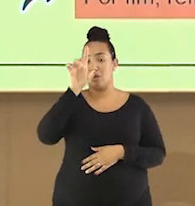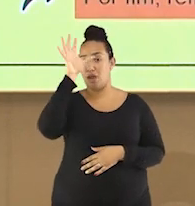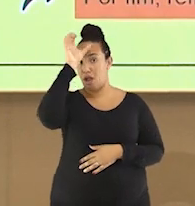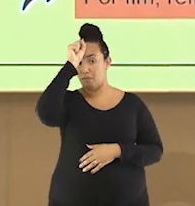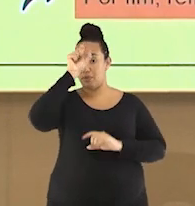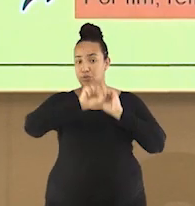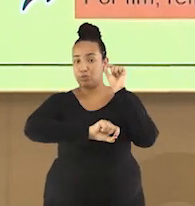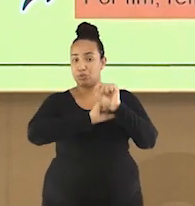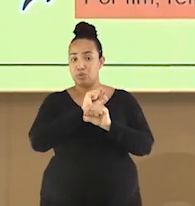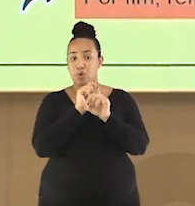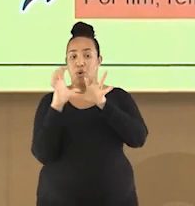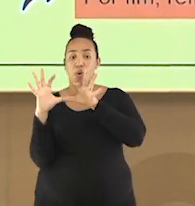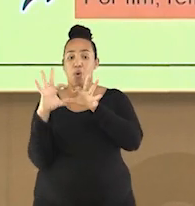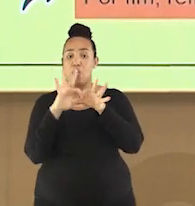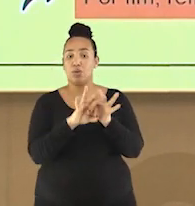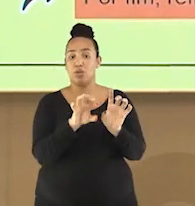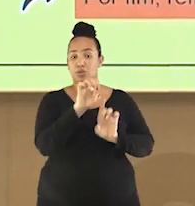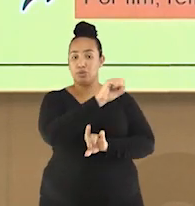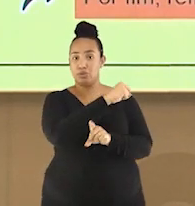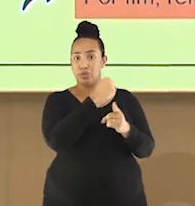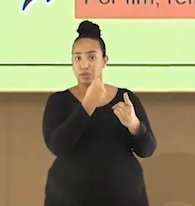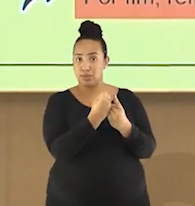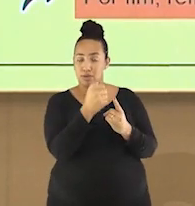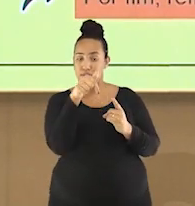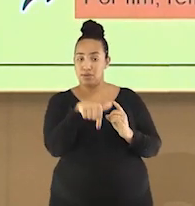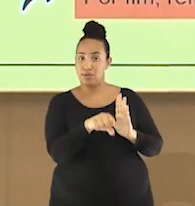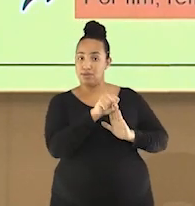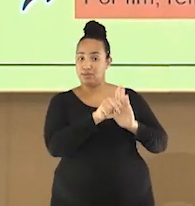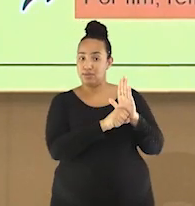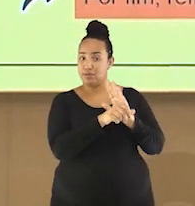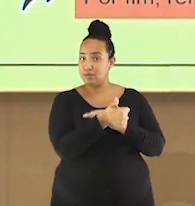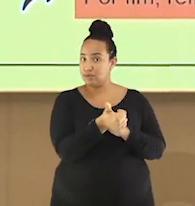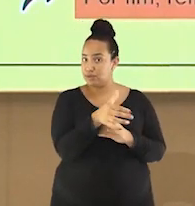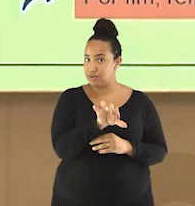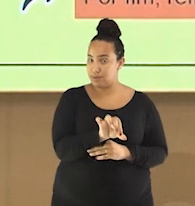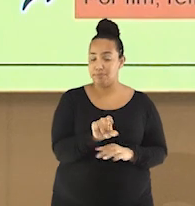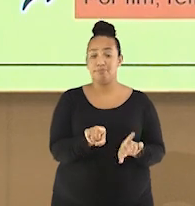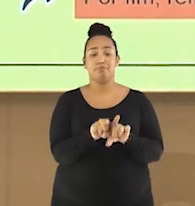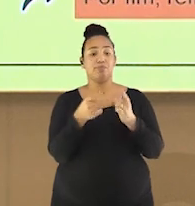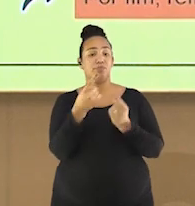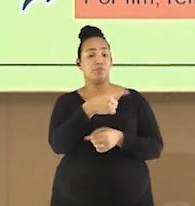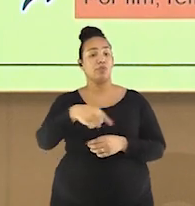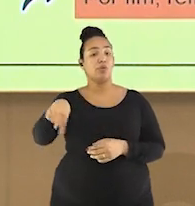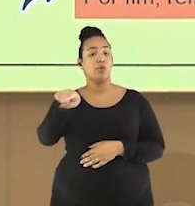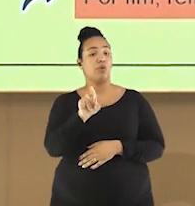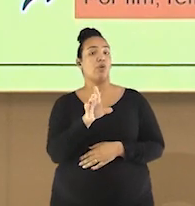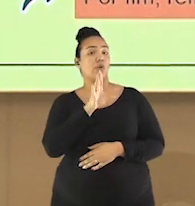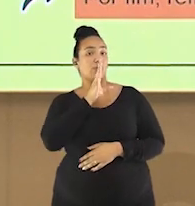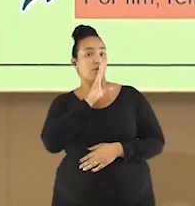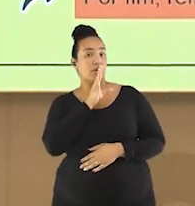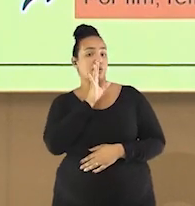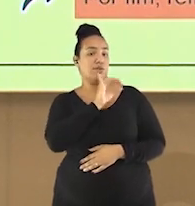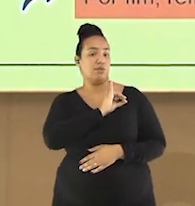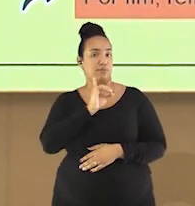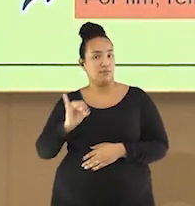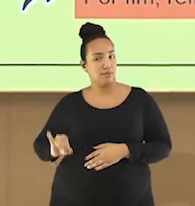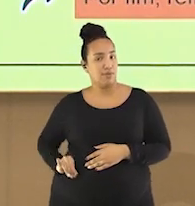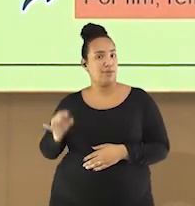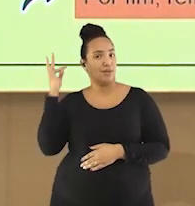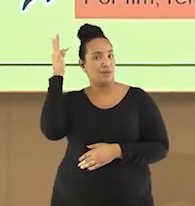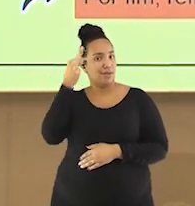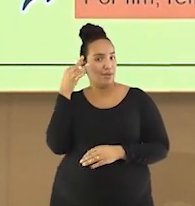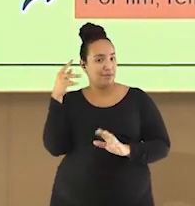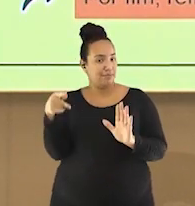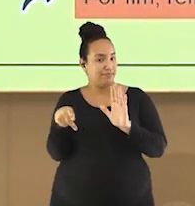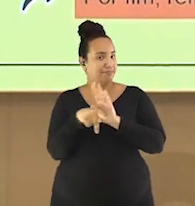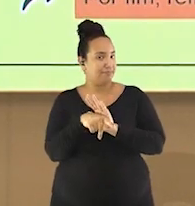o contexto social que predominava no século XIX. Conhecemos também o imperialismo e as suas teorias.